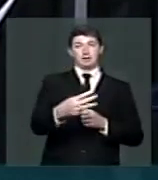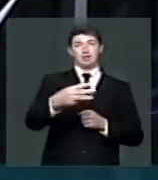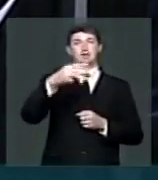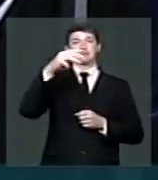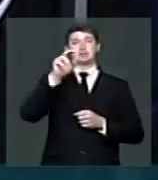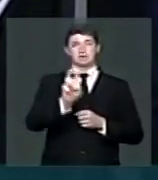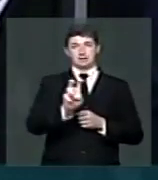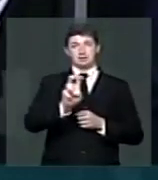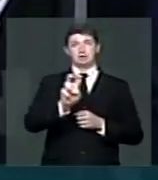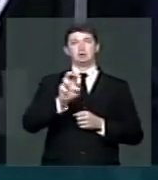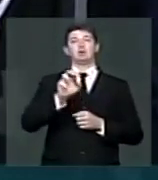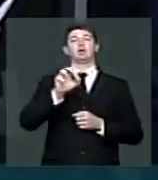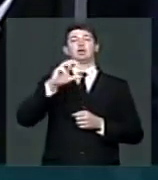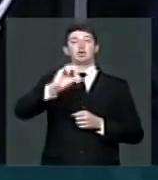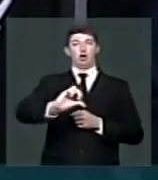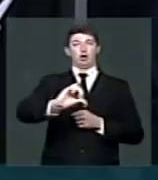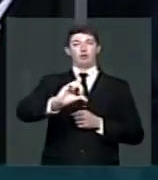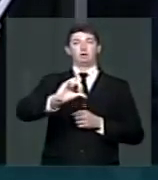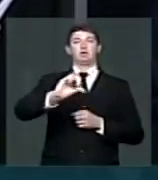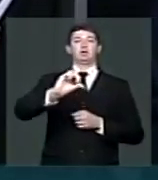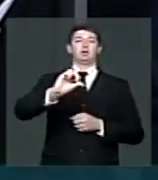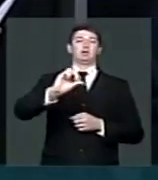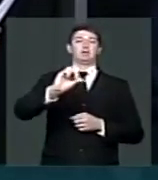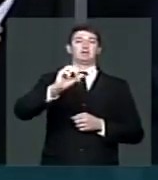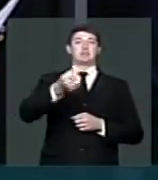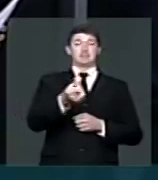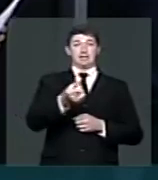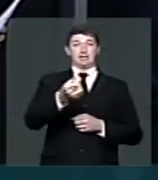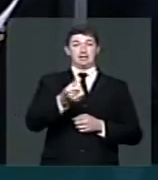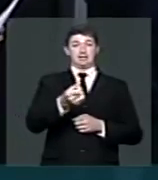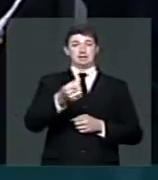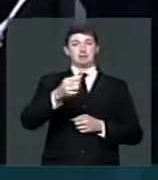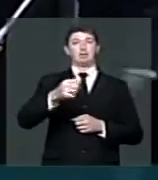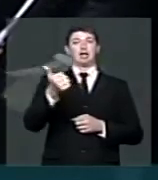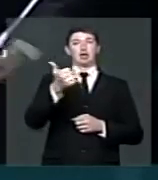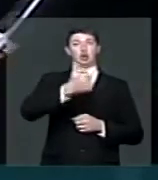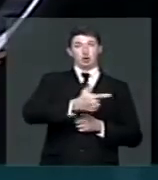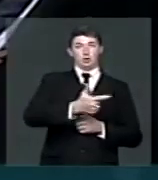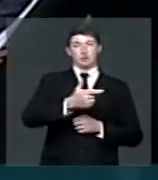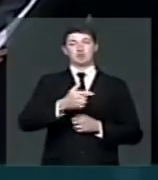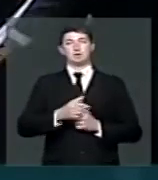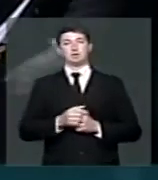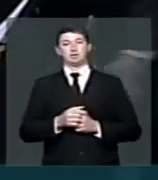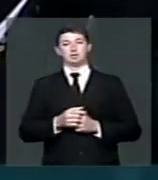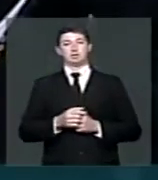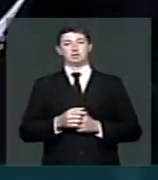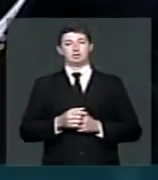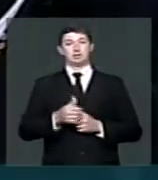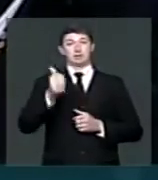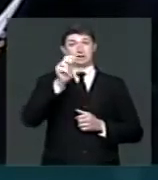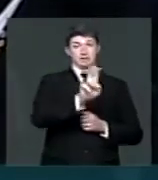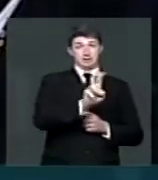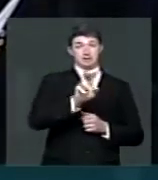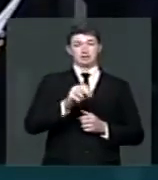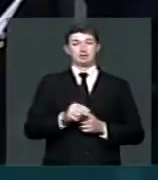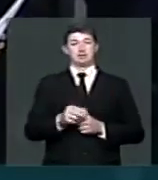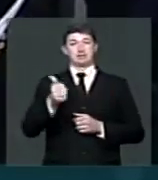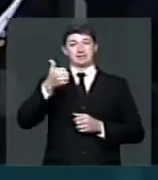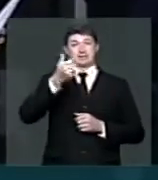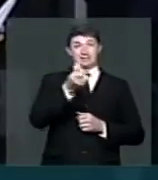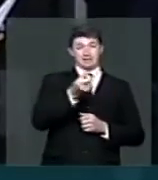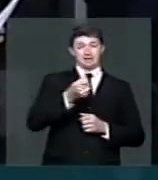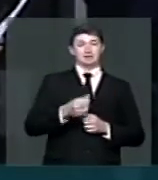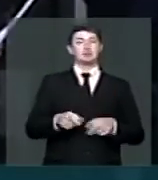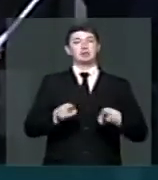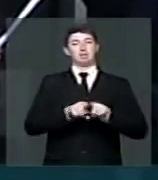a 5, a 9, a 6, a 9 e a 12, a 15, a 16